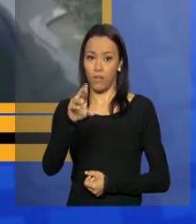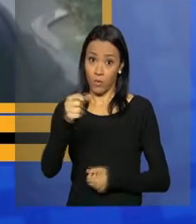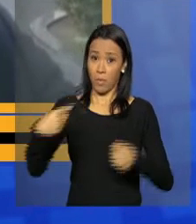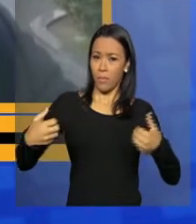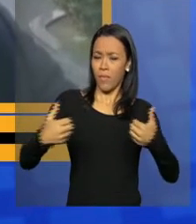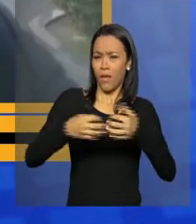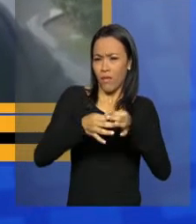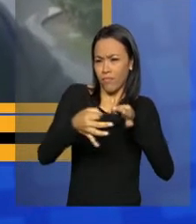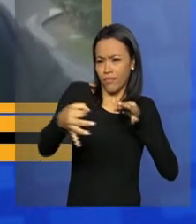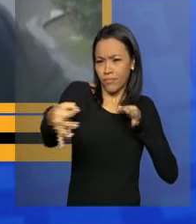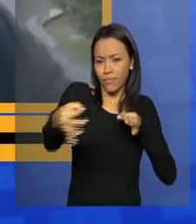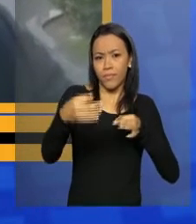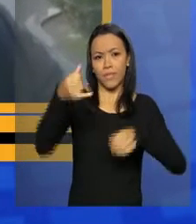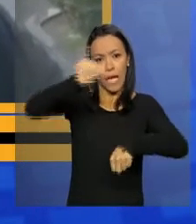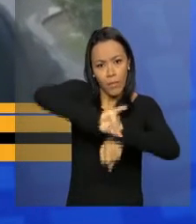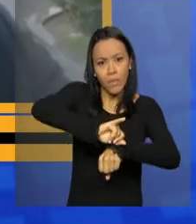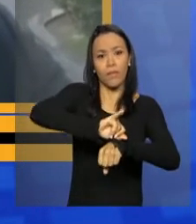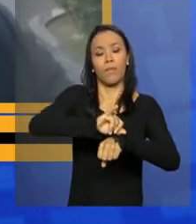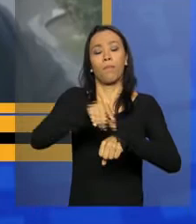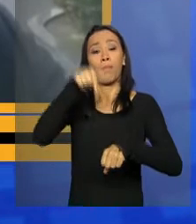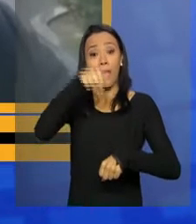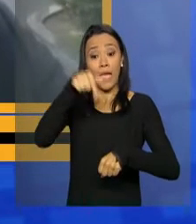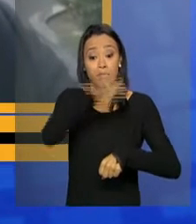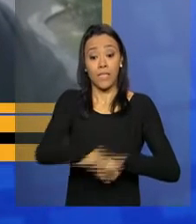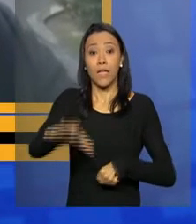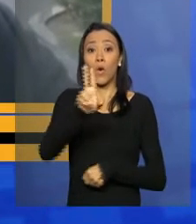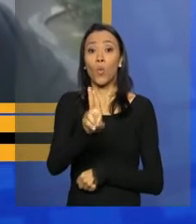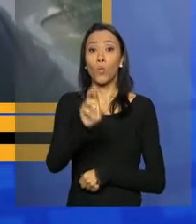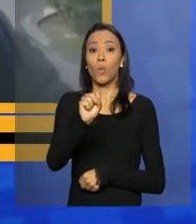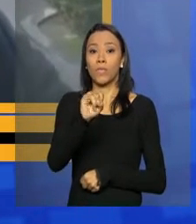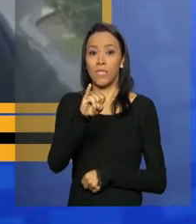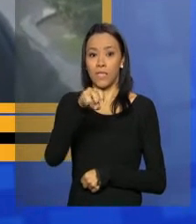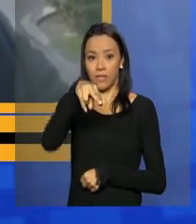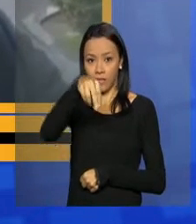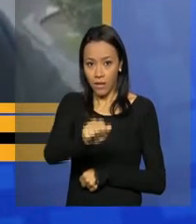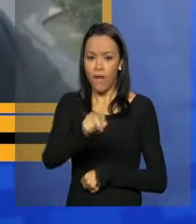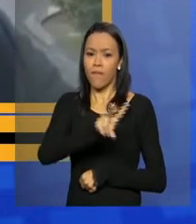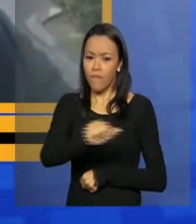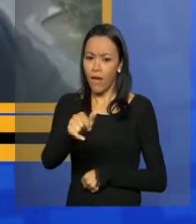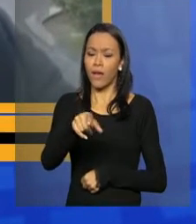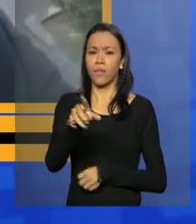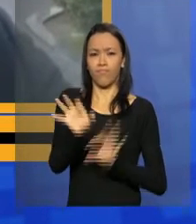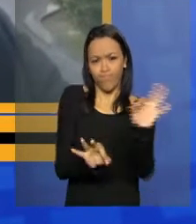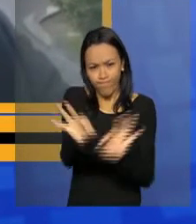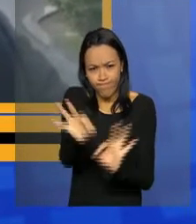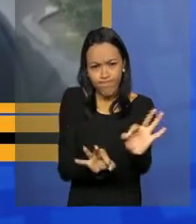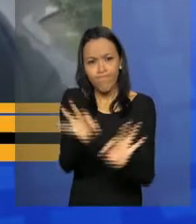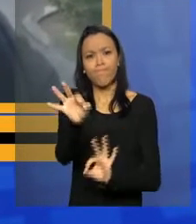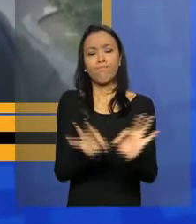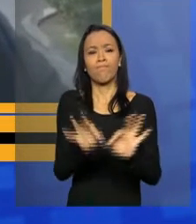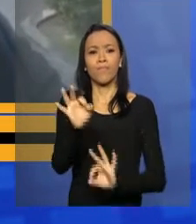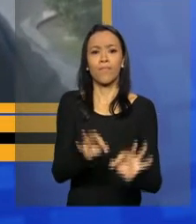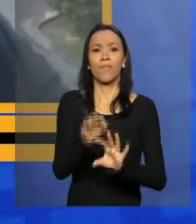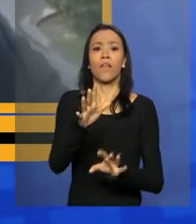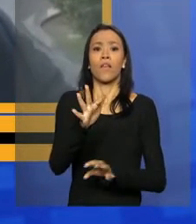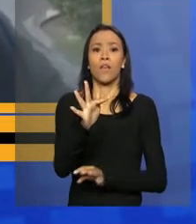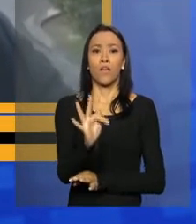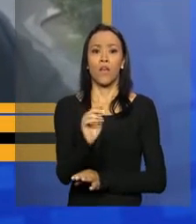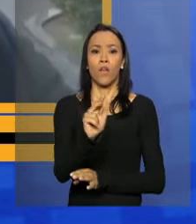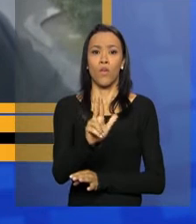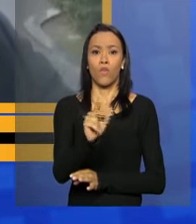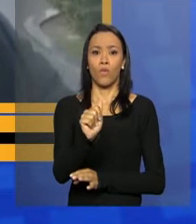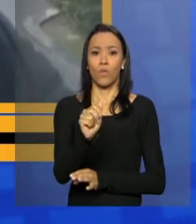Manaus. A usina hidrelétrica de Balbina vai receber essa estrutura de flutuadores solares